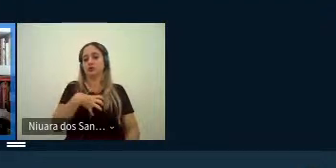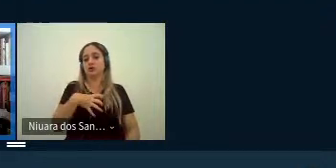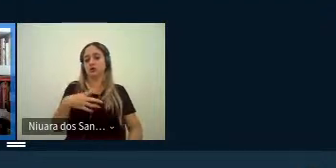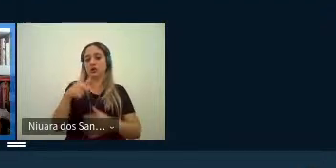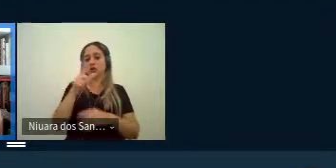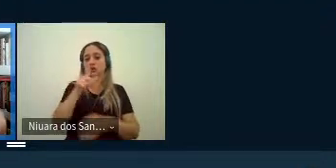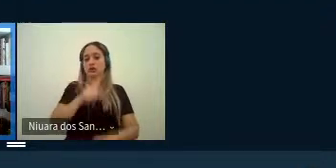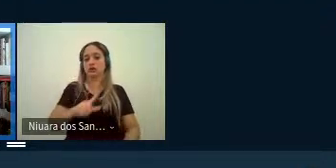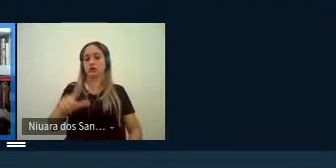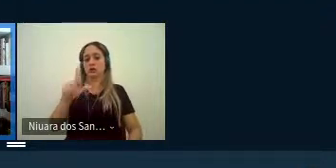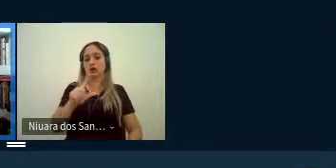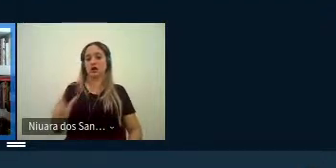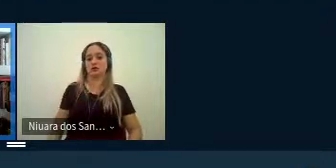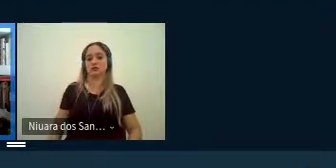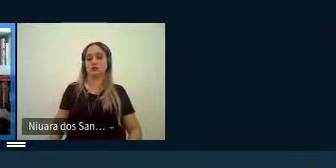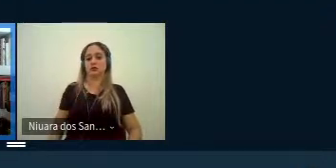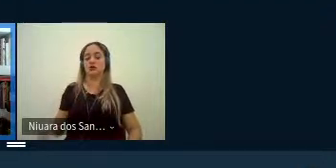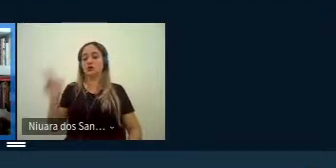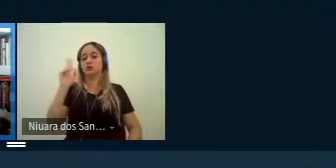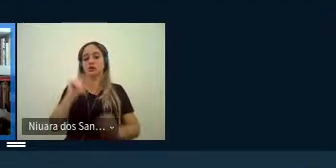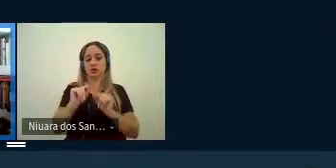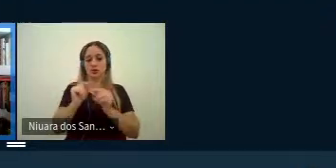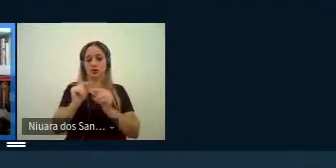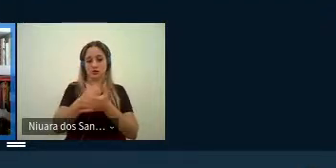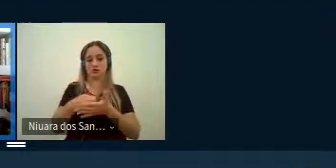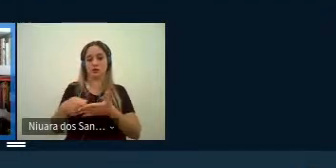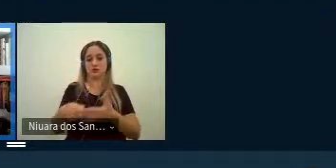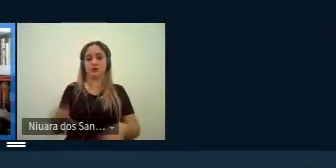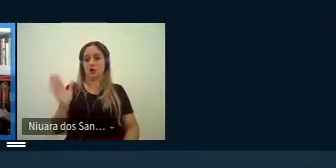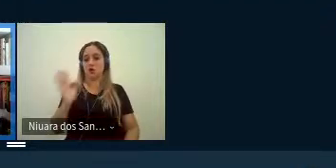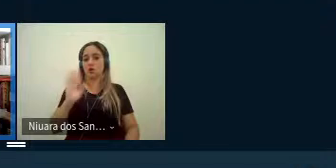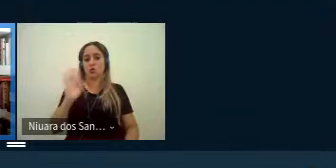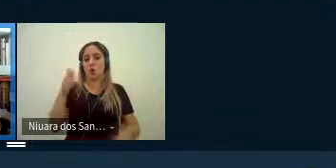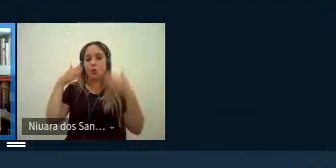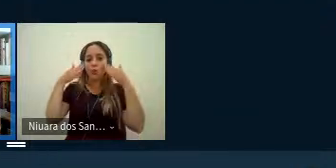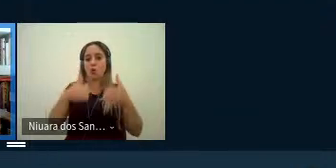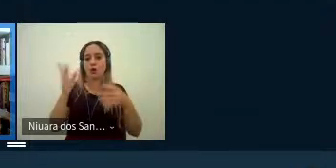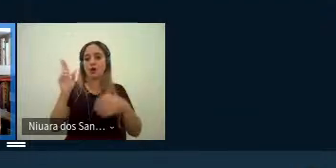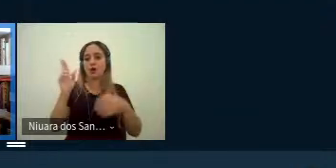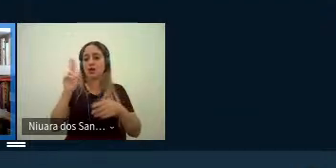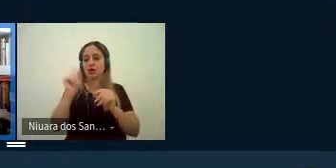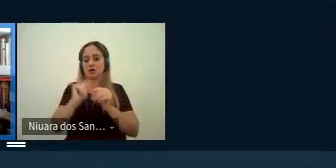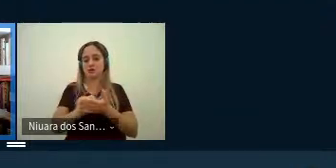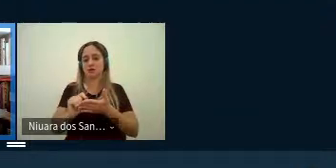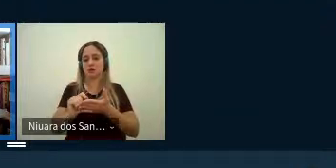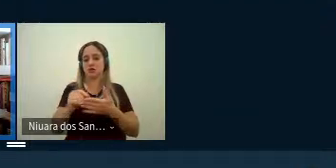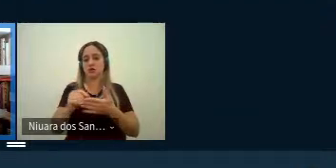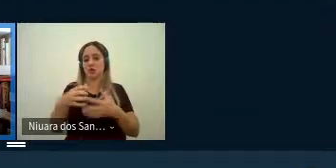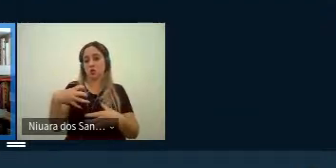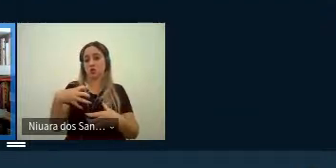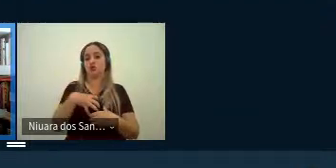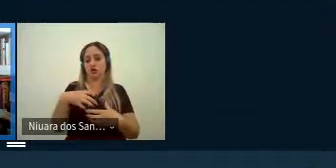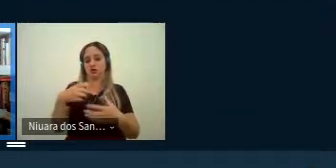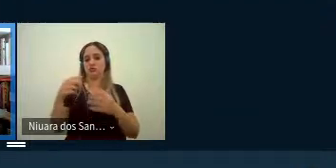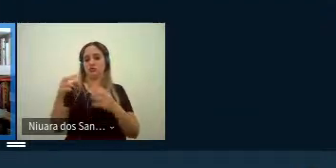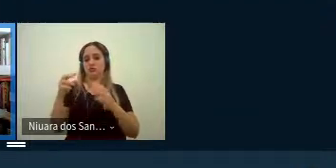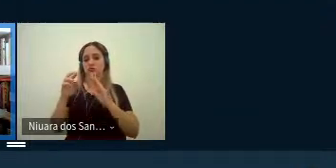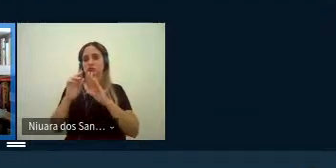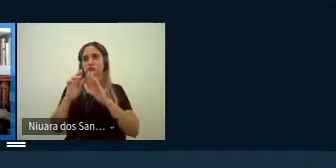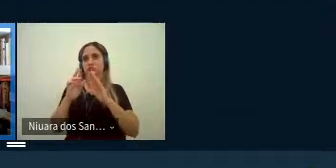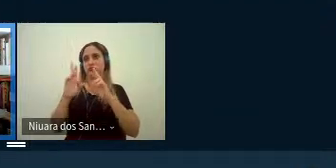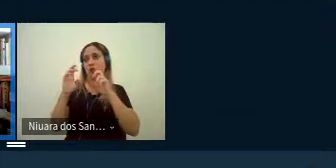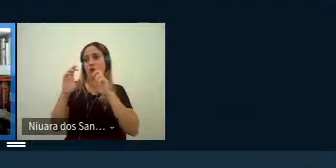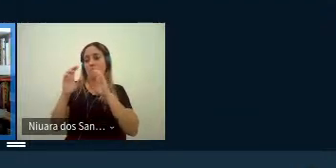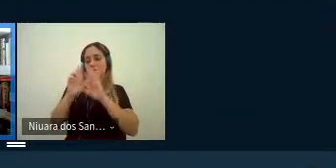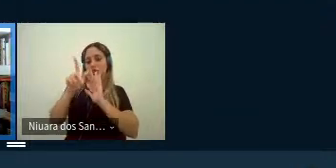de quem escreve né então não estaria mais centrado em quem escreve sim no estilo literário então a partir daí como